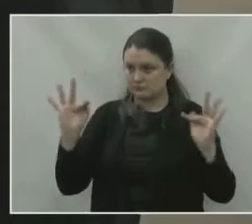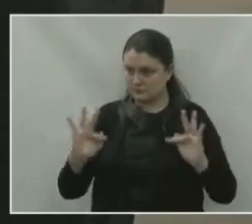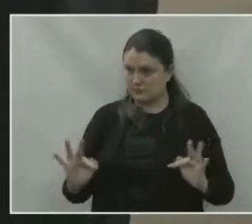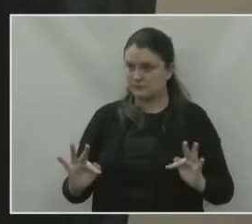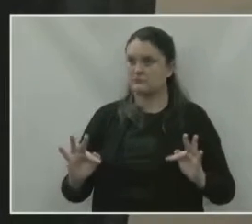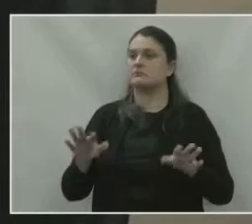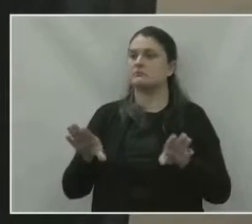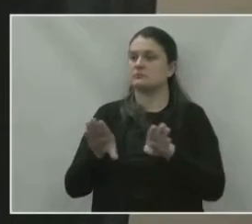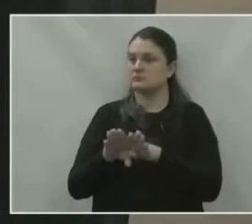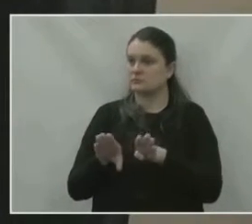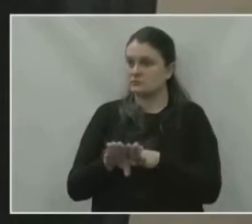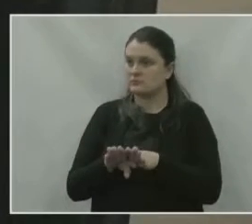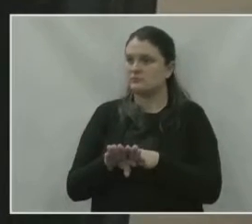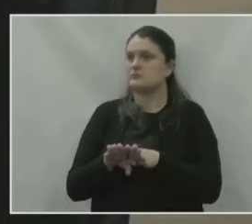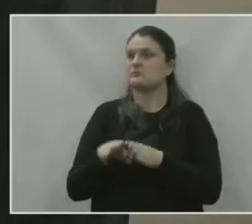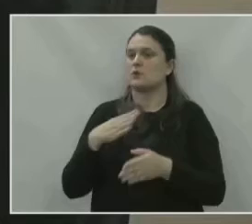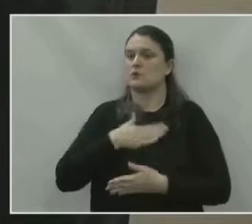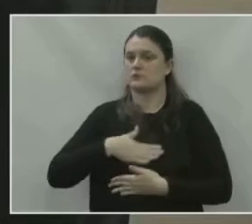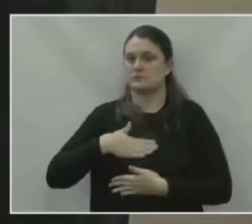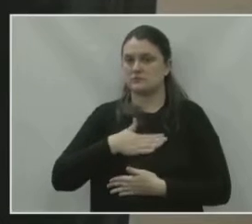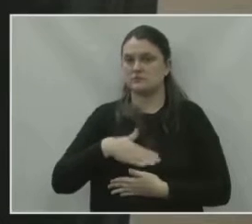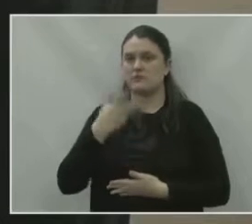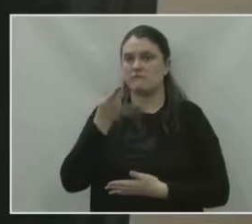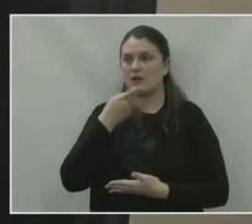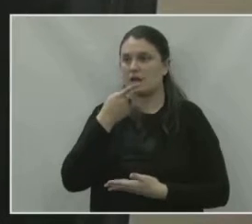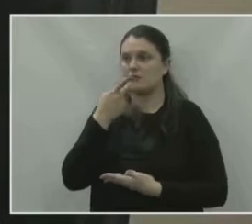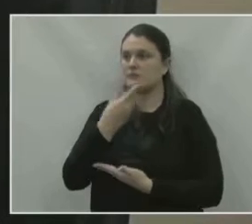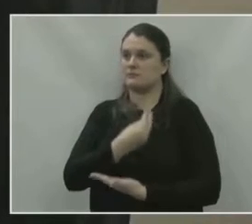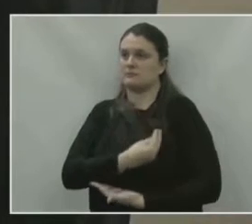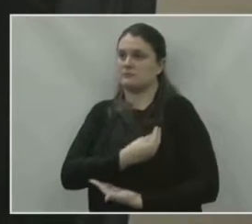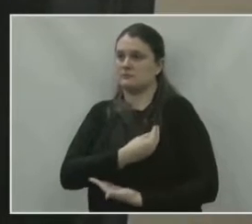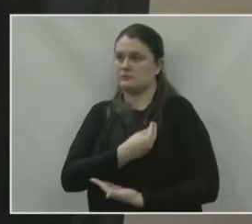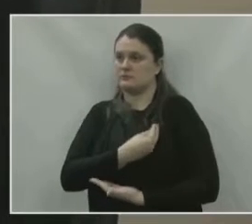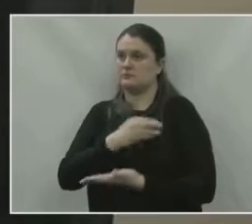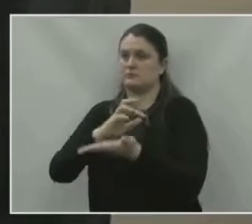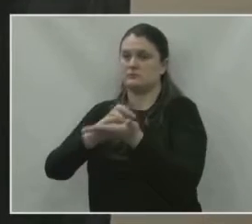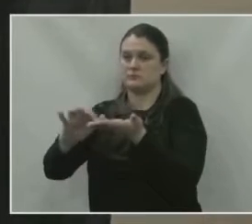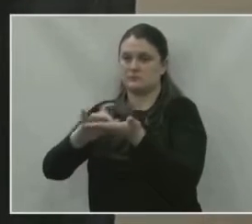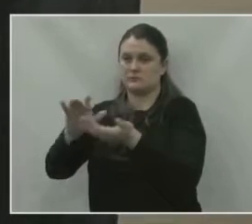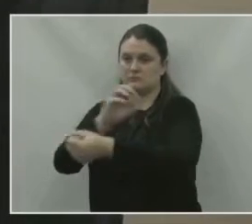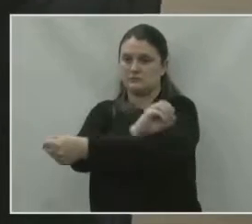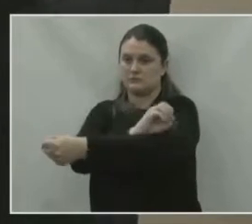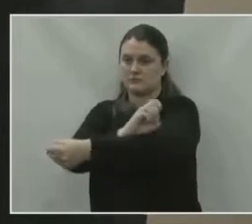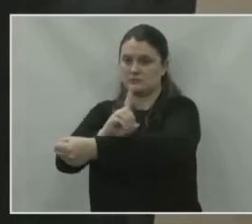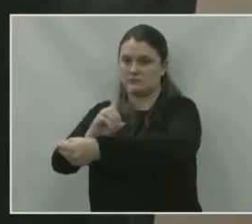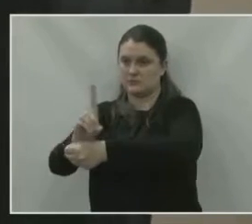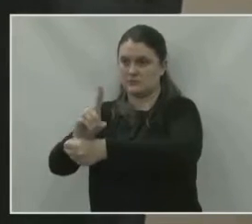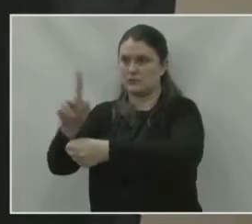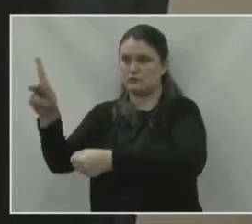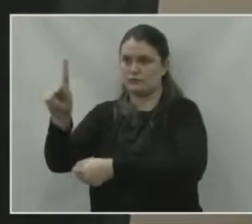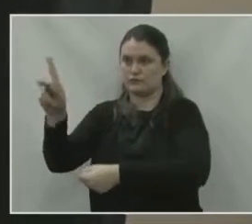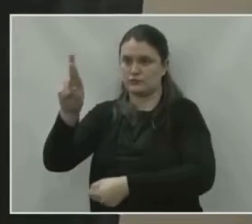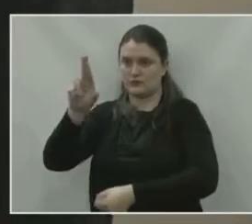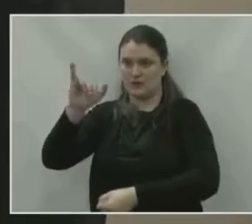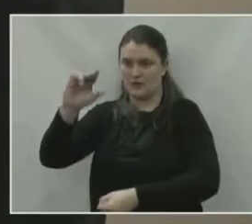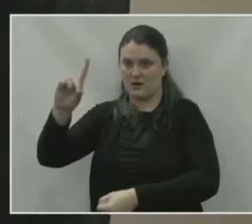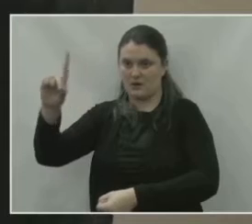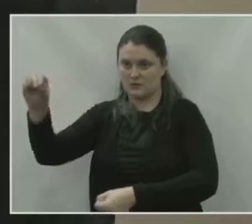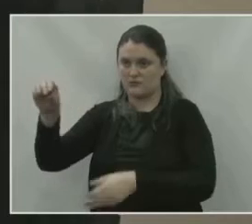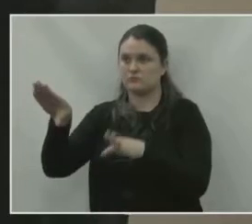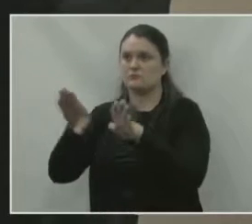também gostaria de frisar aqui a presença do nosso secretário de Educação, Ricardo Moniago,